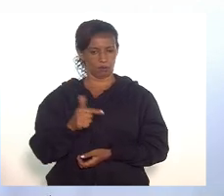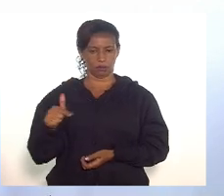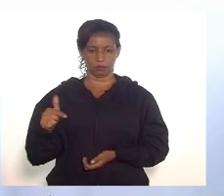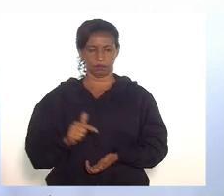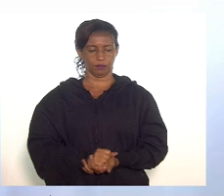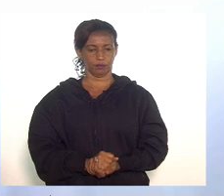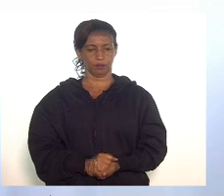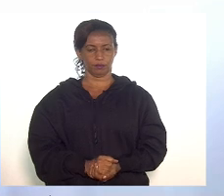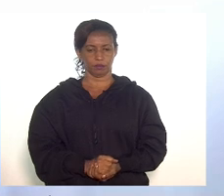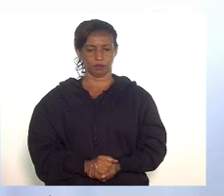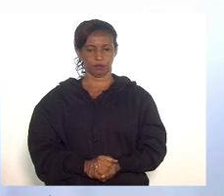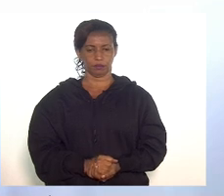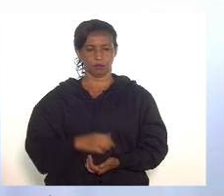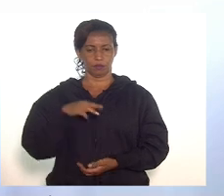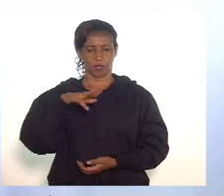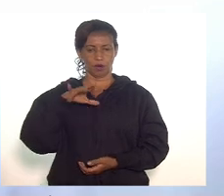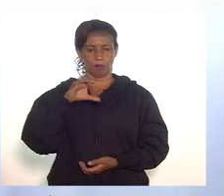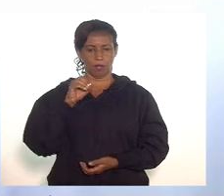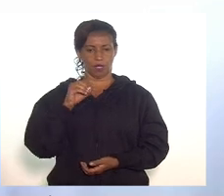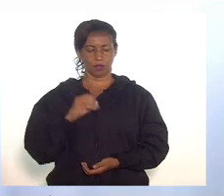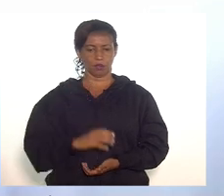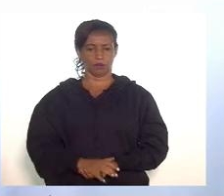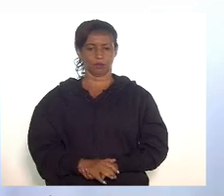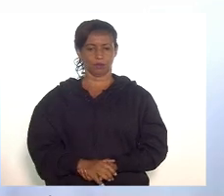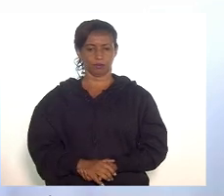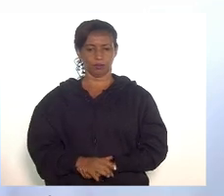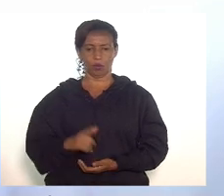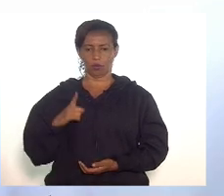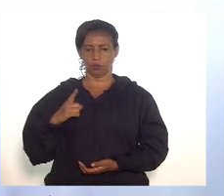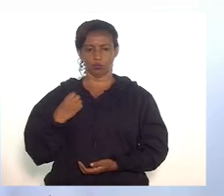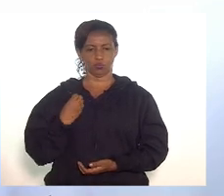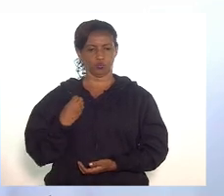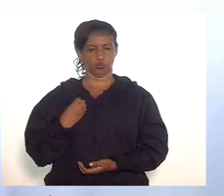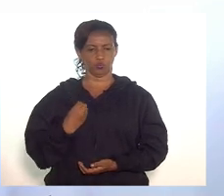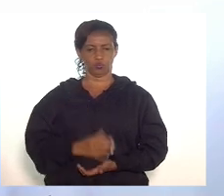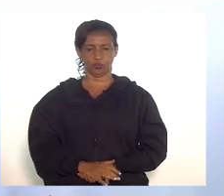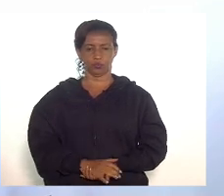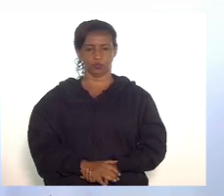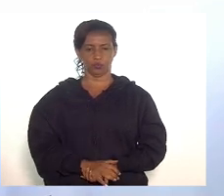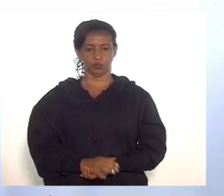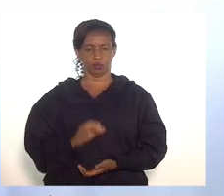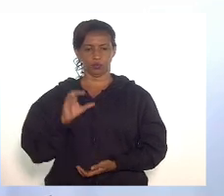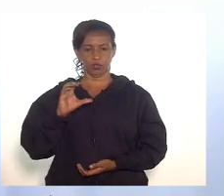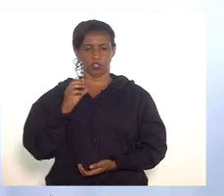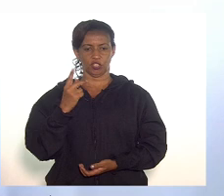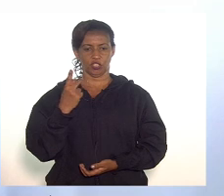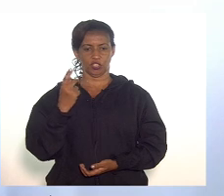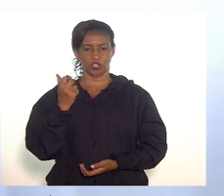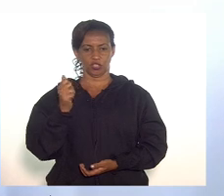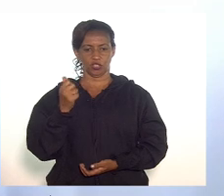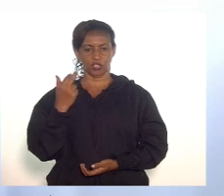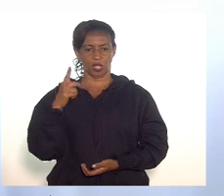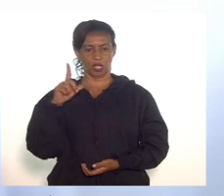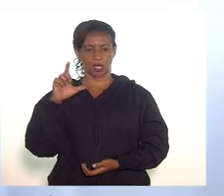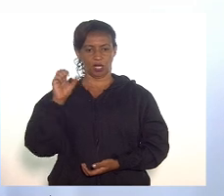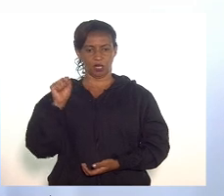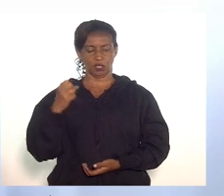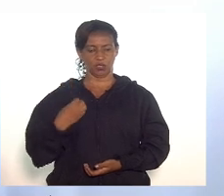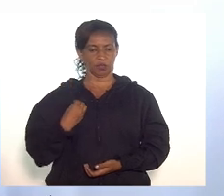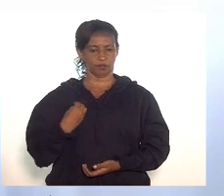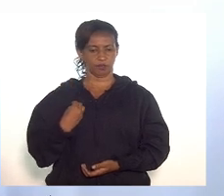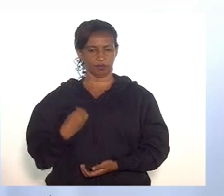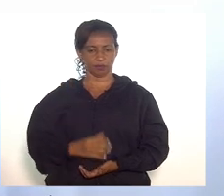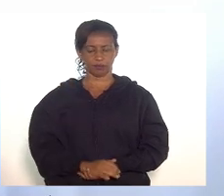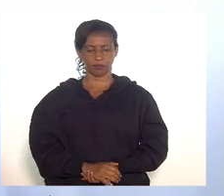presente, Márcio Canela. Não se encontrando presente, Charles Batista. Não se